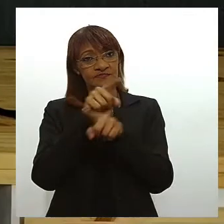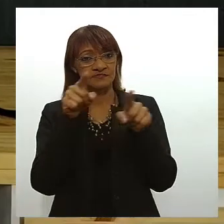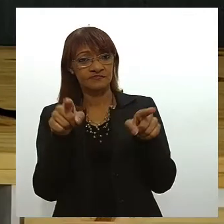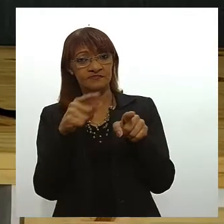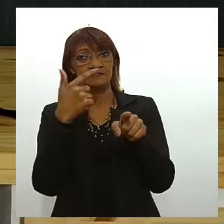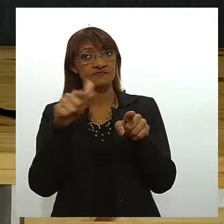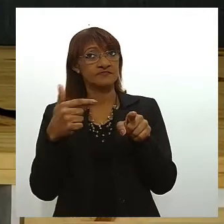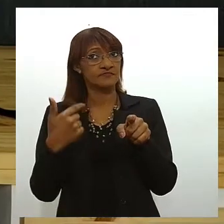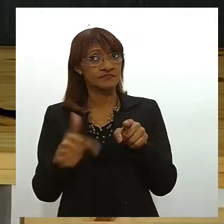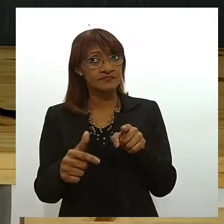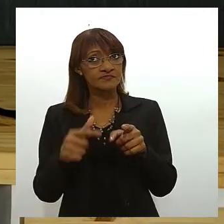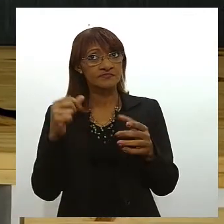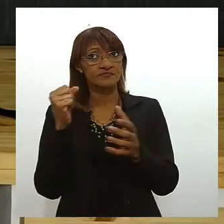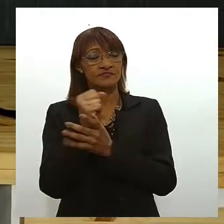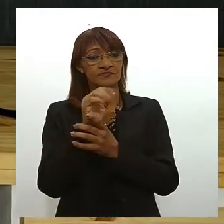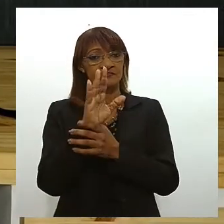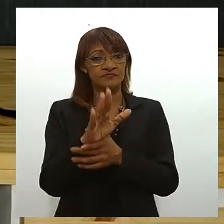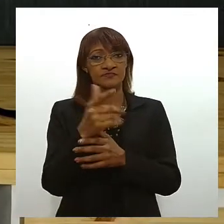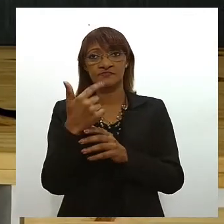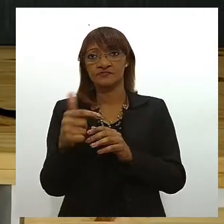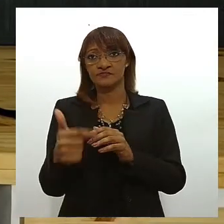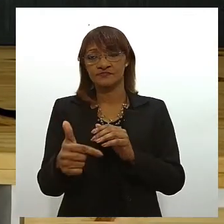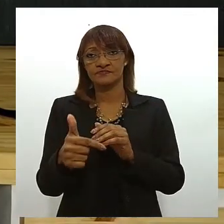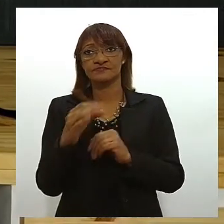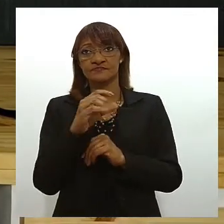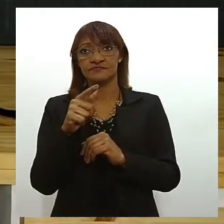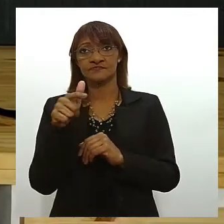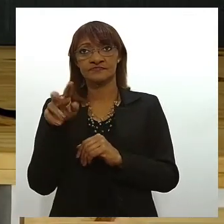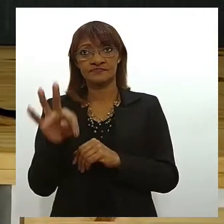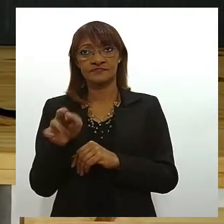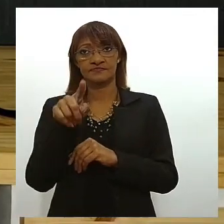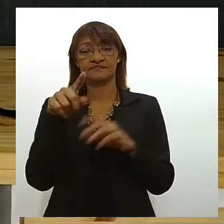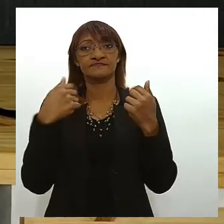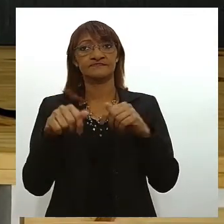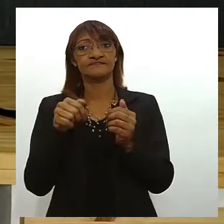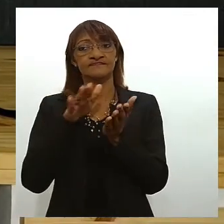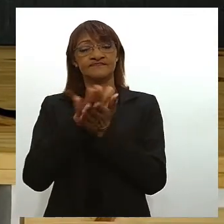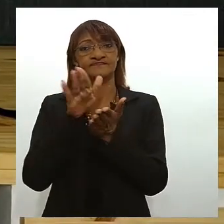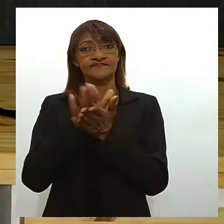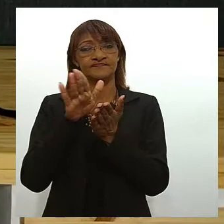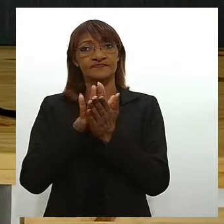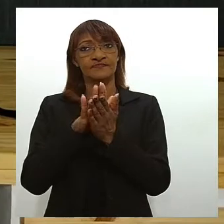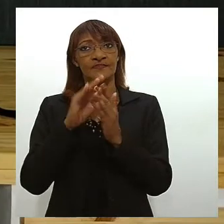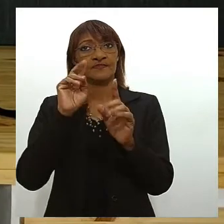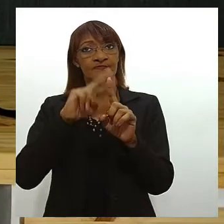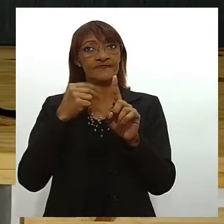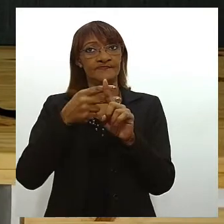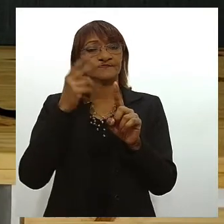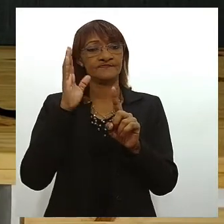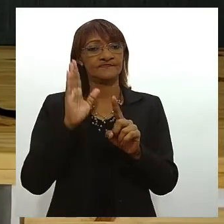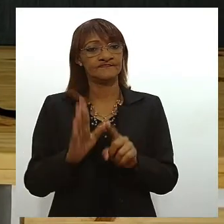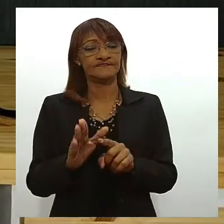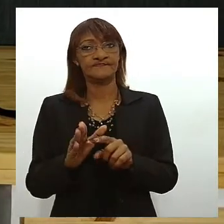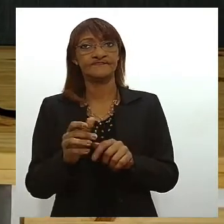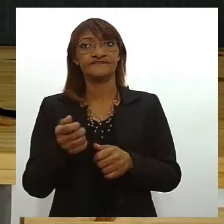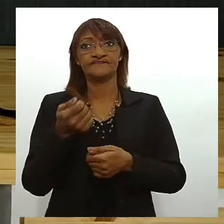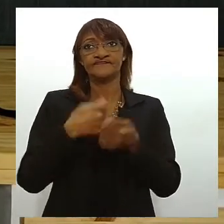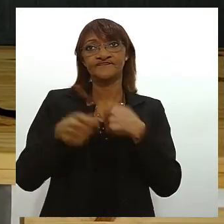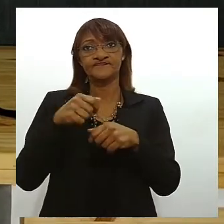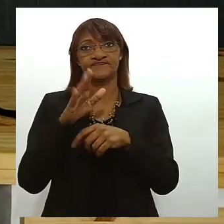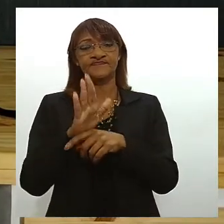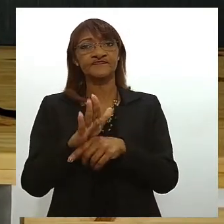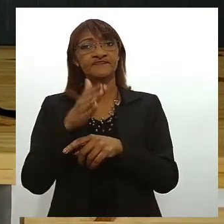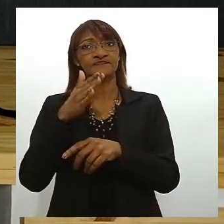estabilidade nem tem o regime CLT você precisa ter uma reserva maior pois sabemos que empreender traz